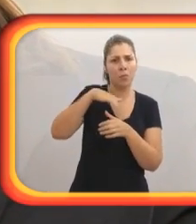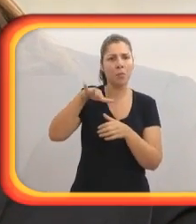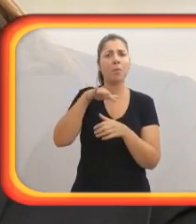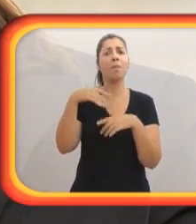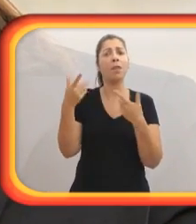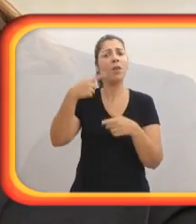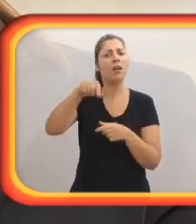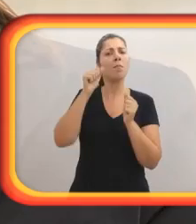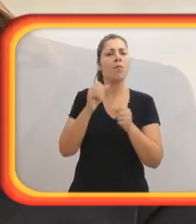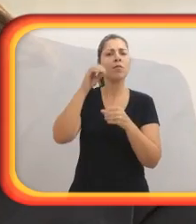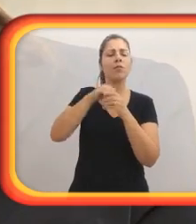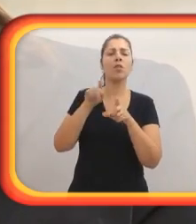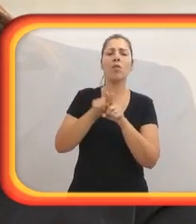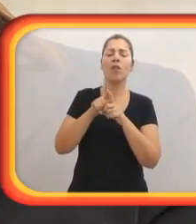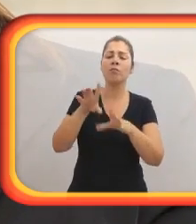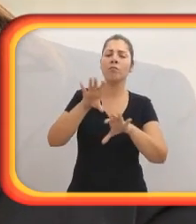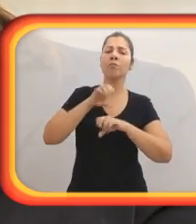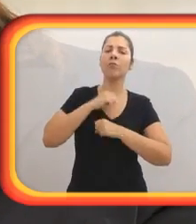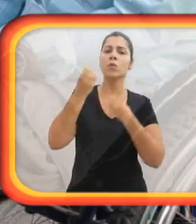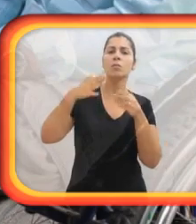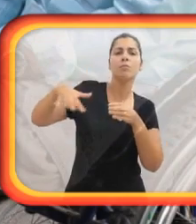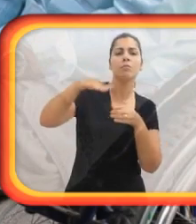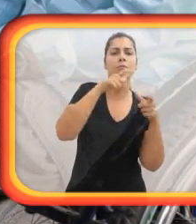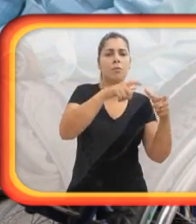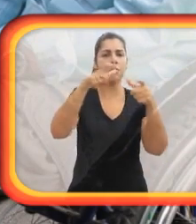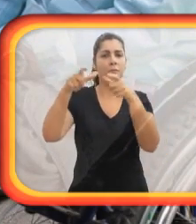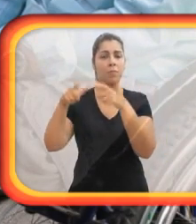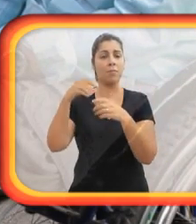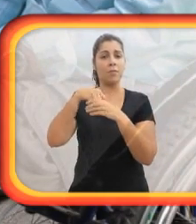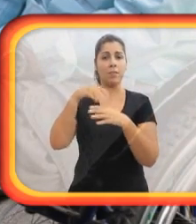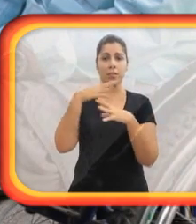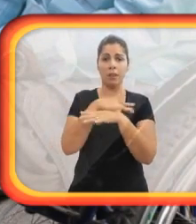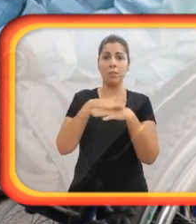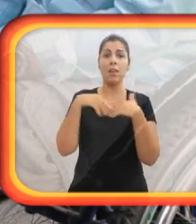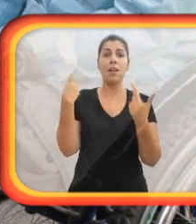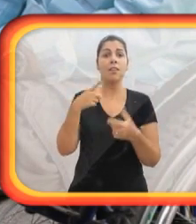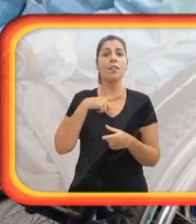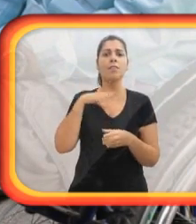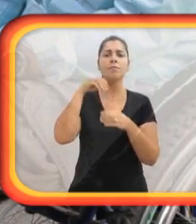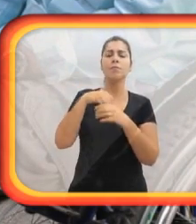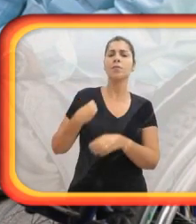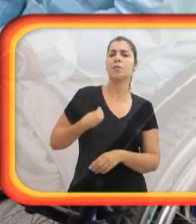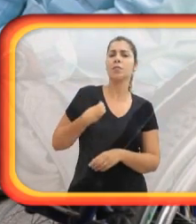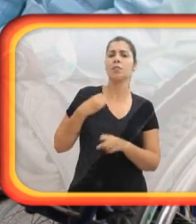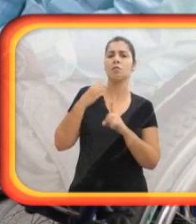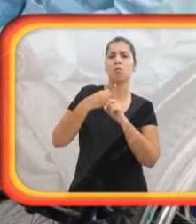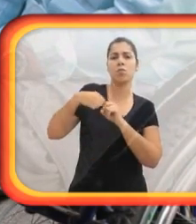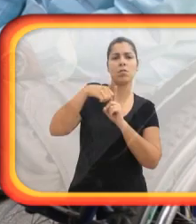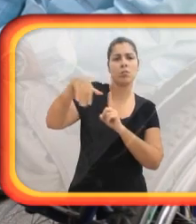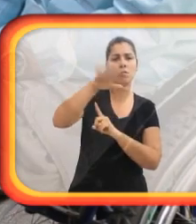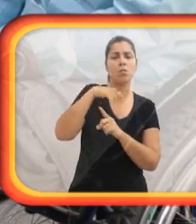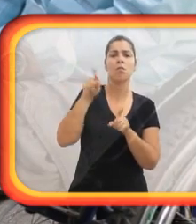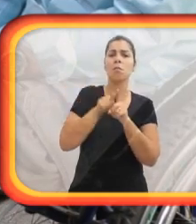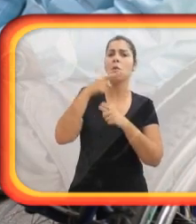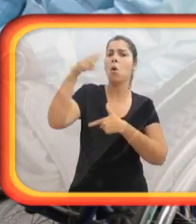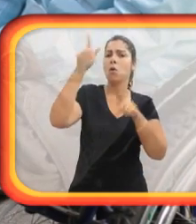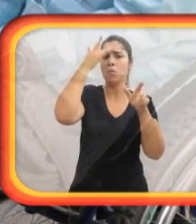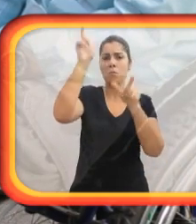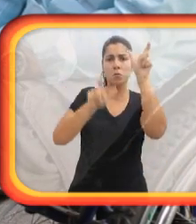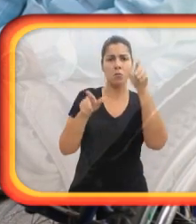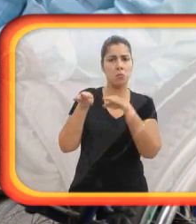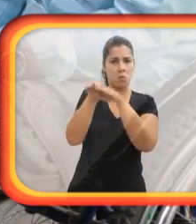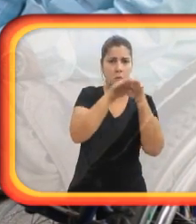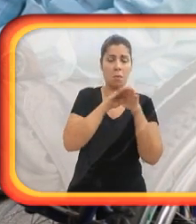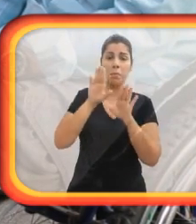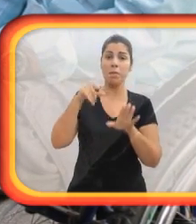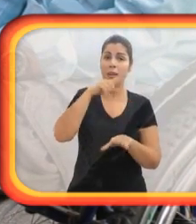as pessoas possam entrar e sair do transporte público, para que elas possam usufruir dos espaços da cidade, para que elas possam ter vida social com